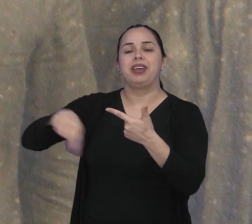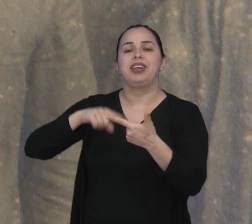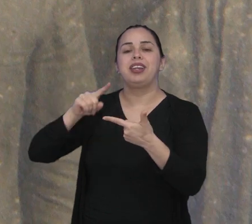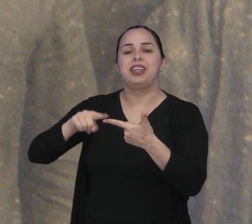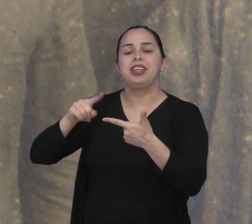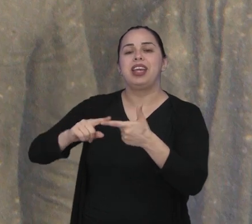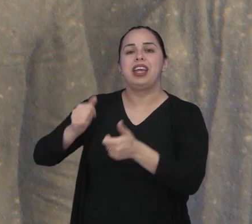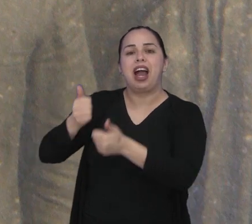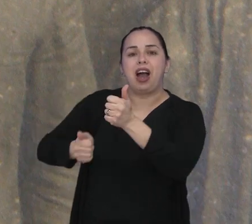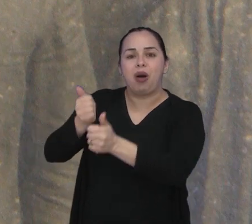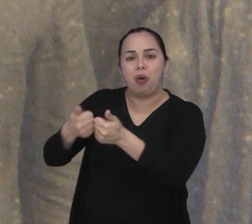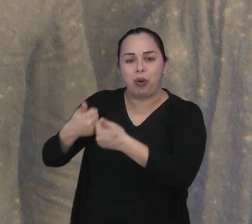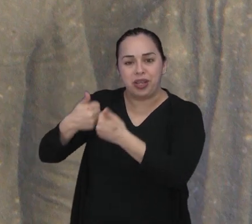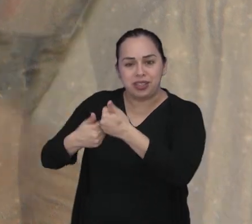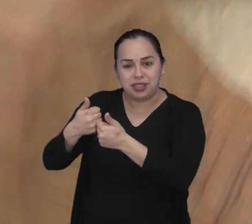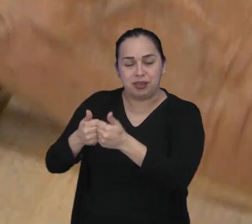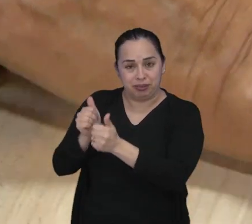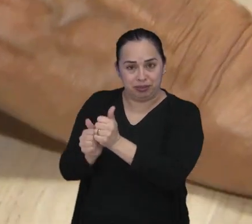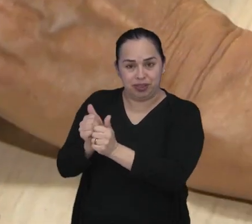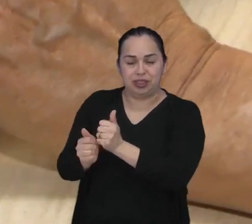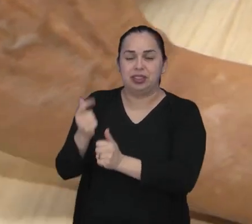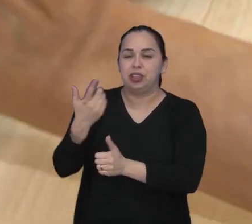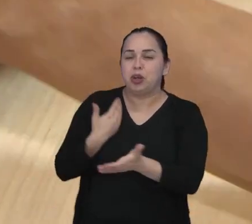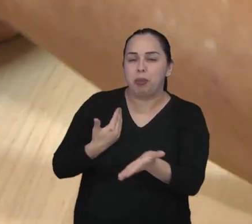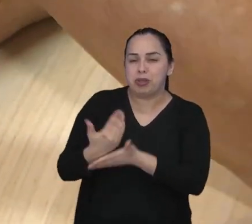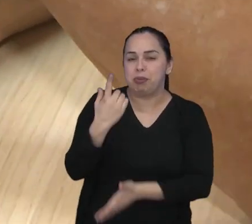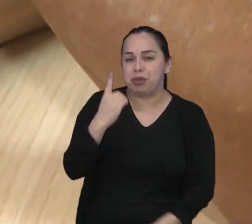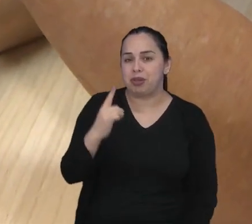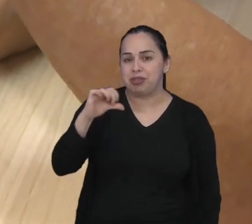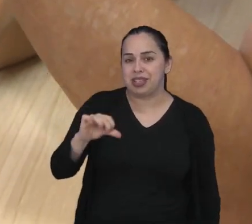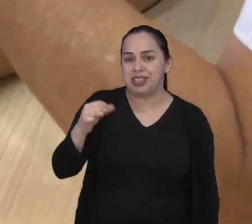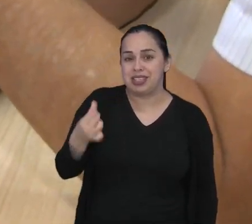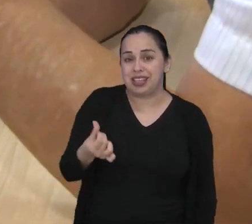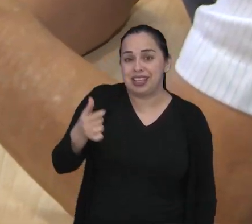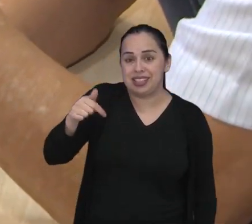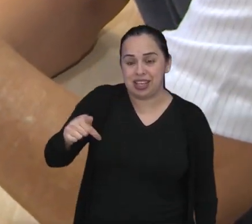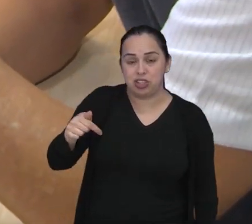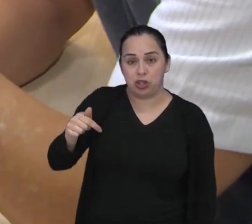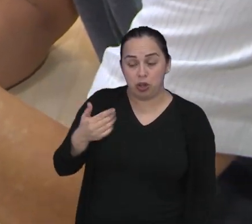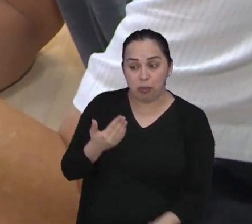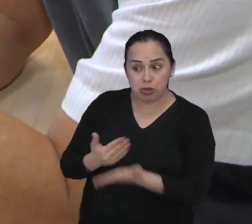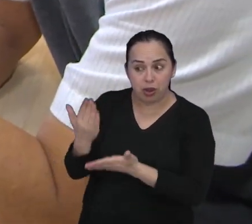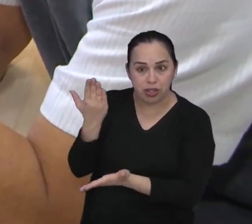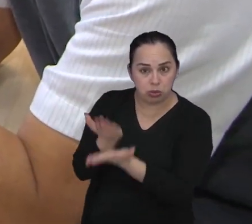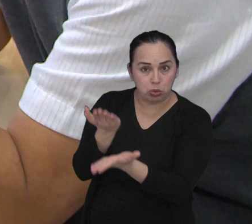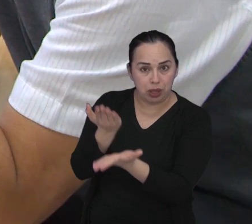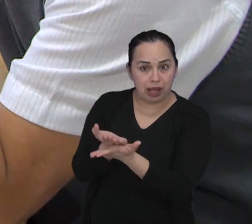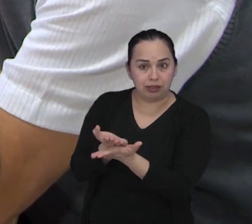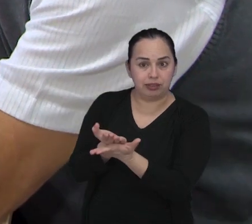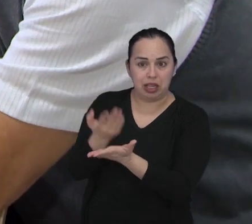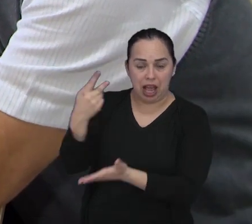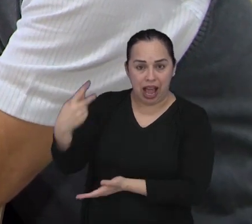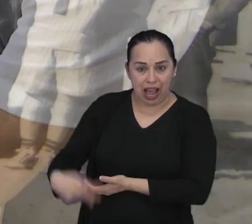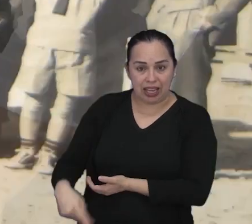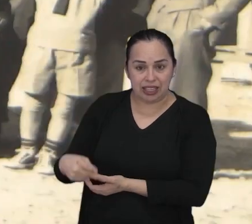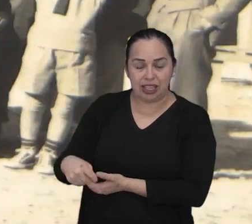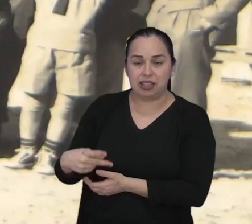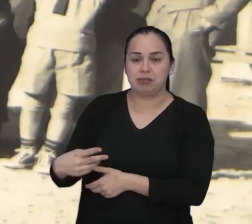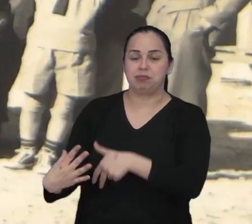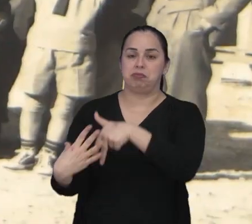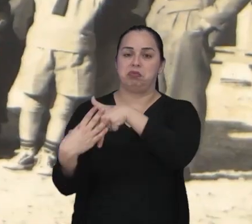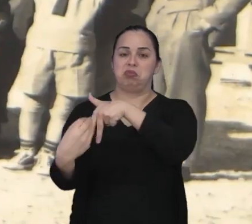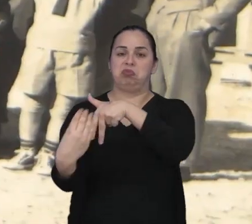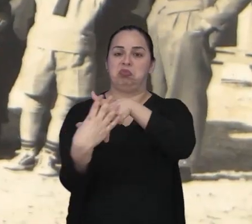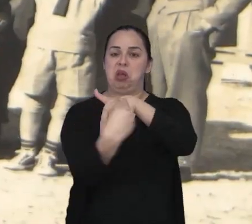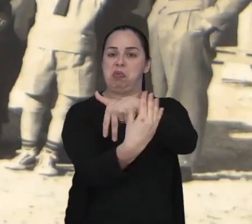São José começou em 1967, quando veio estudar na cidade. Aqui, foi exemplo